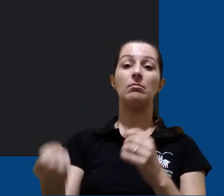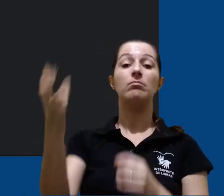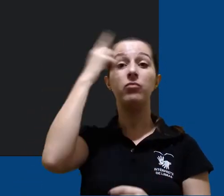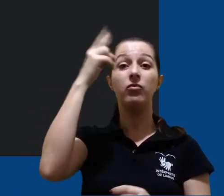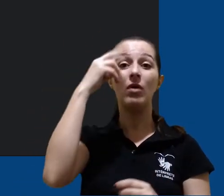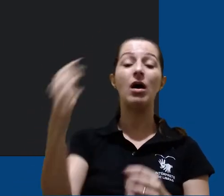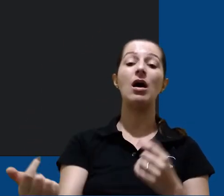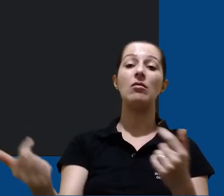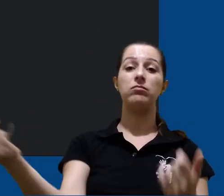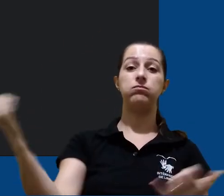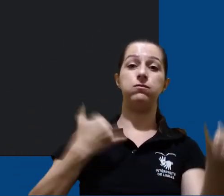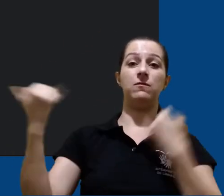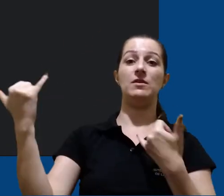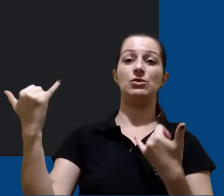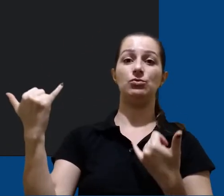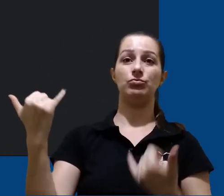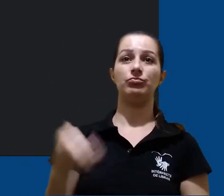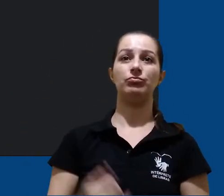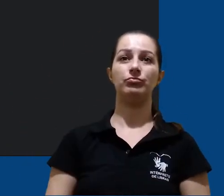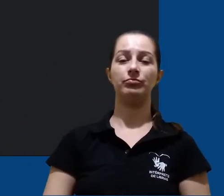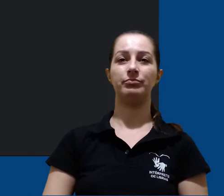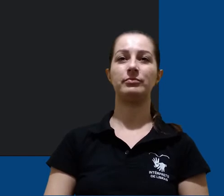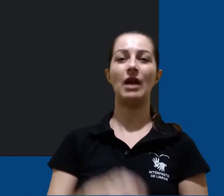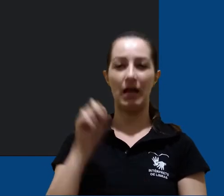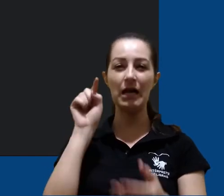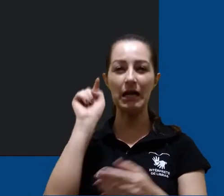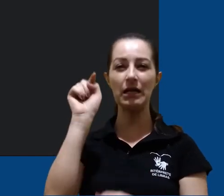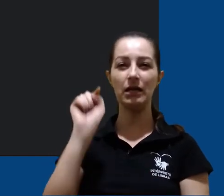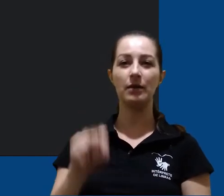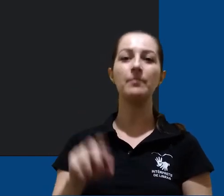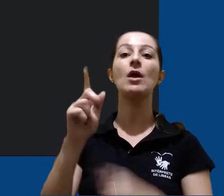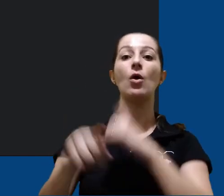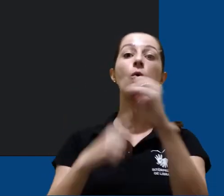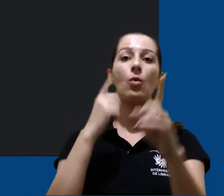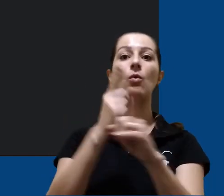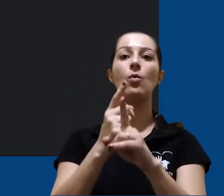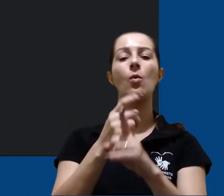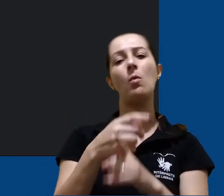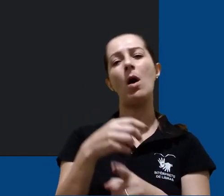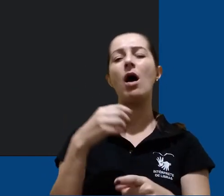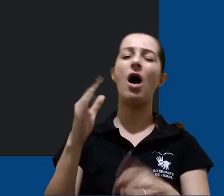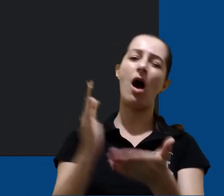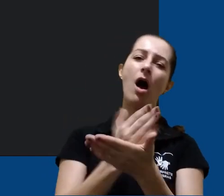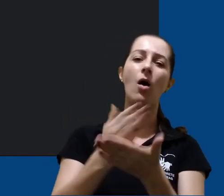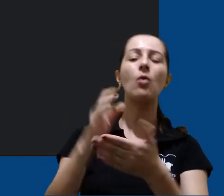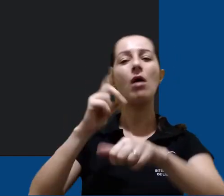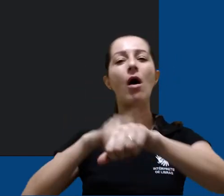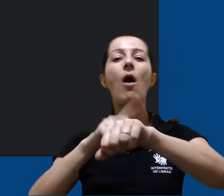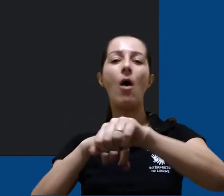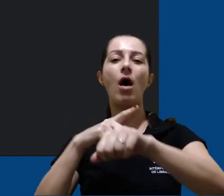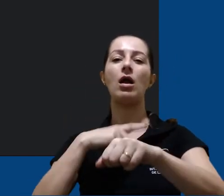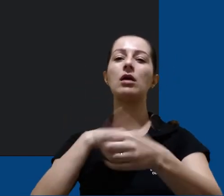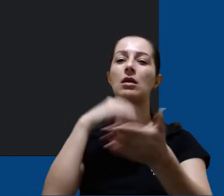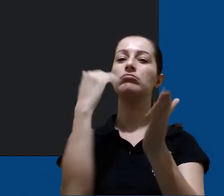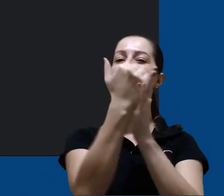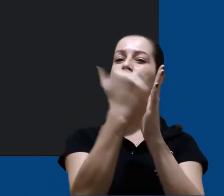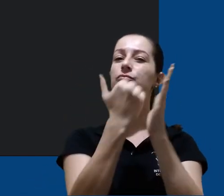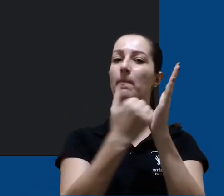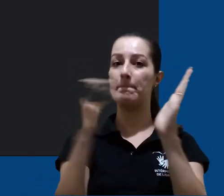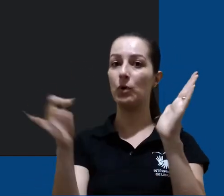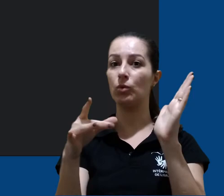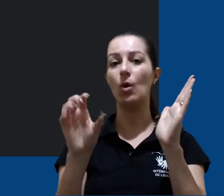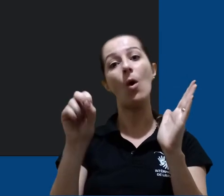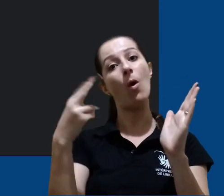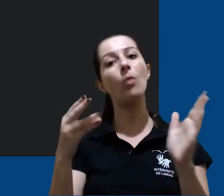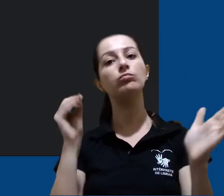risco de esquecermos, caso seja uma tarefa importante. Ao clicar, o Google irá nos sugerir alguns horários comumente utilizados, mas